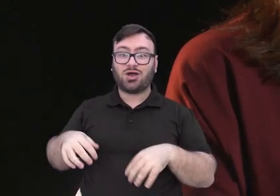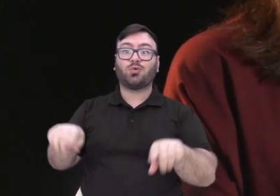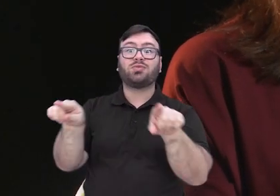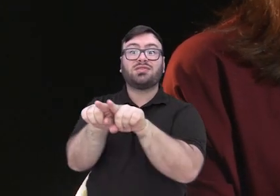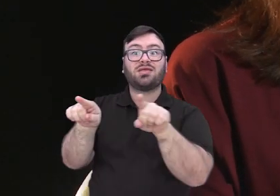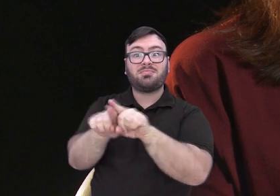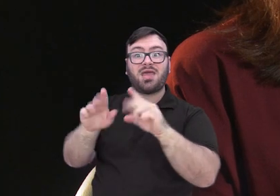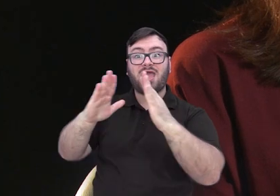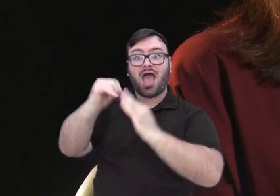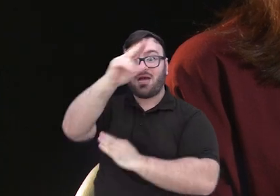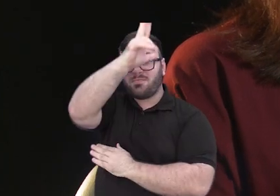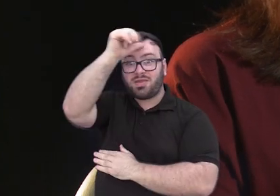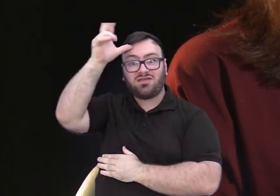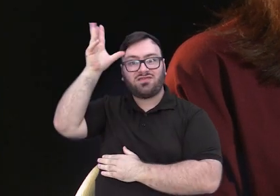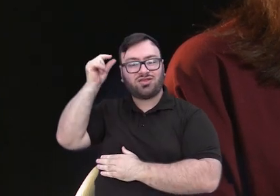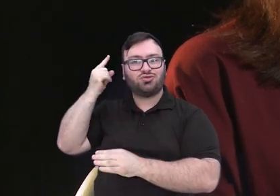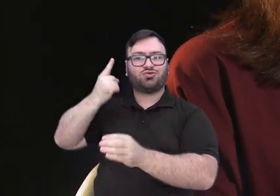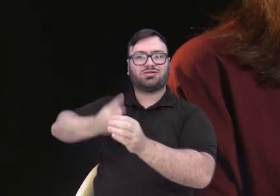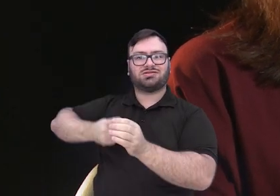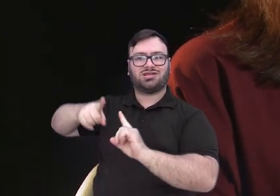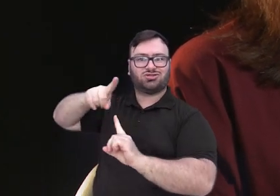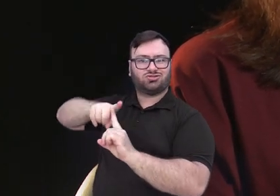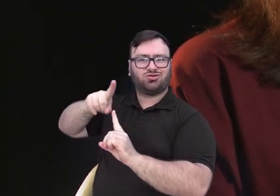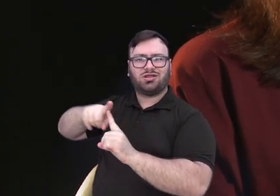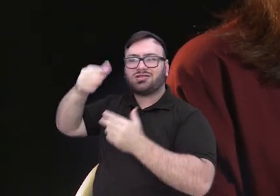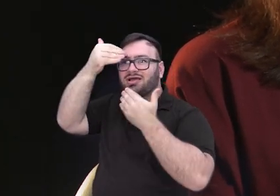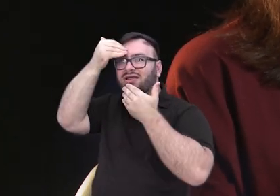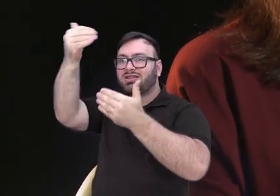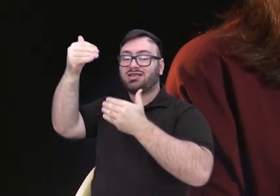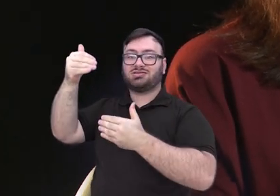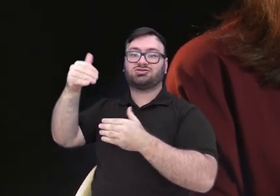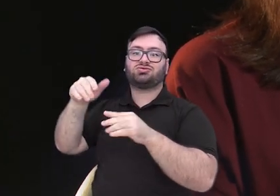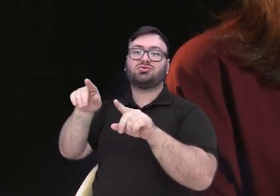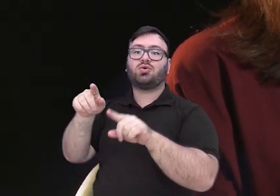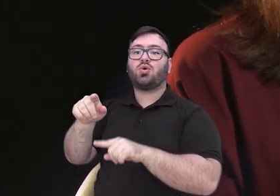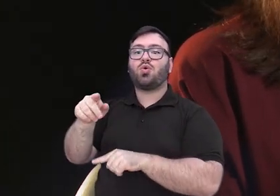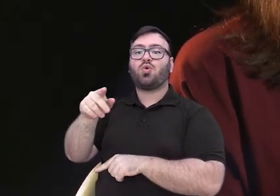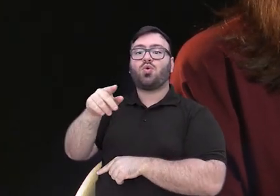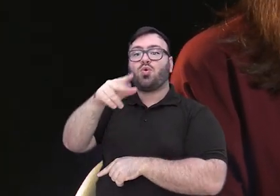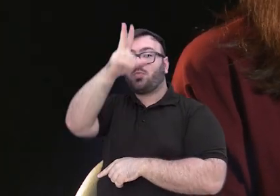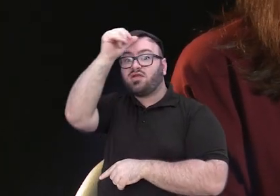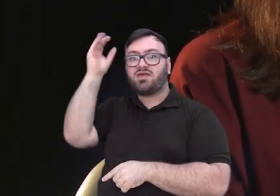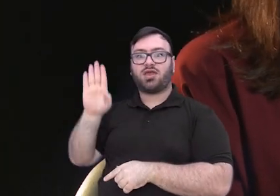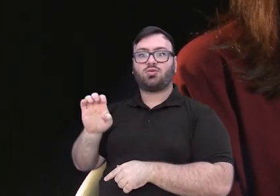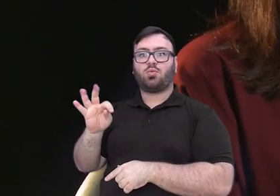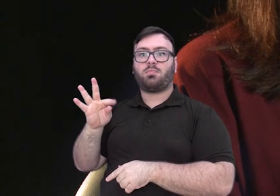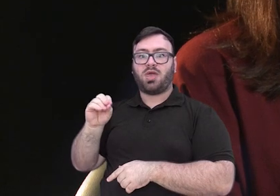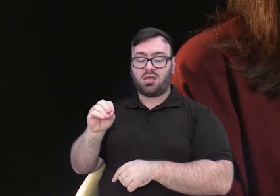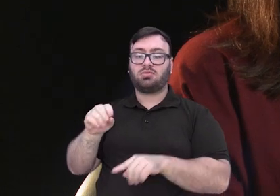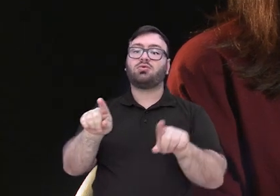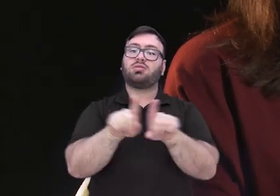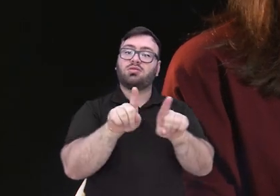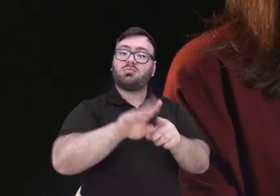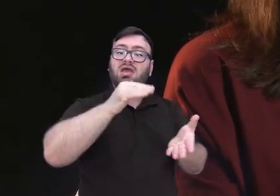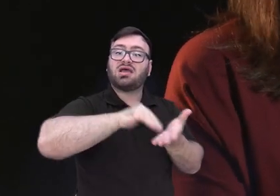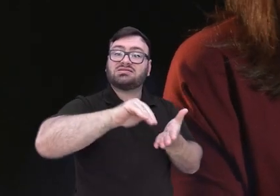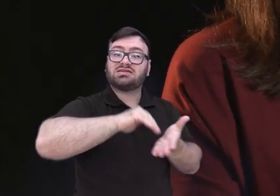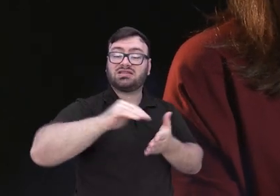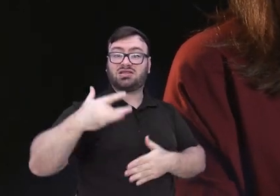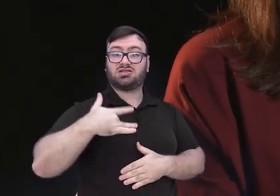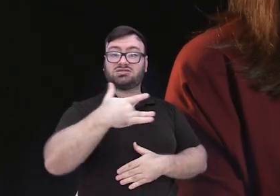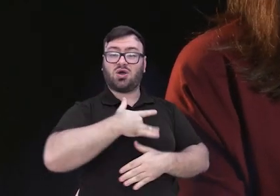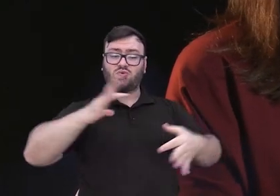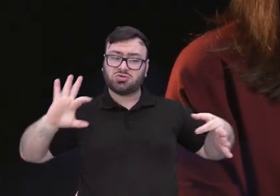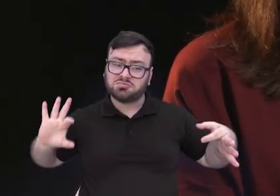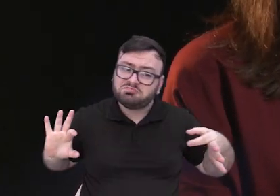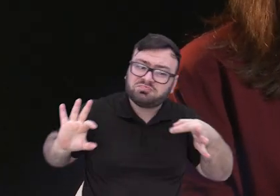Prefeitura Municipal de Toledo e quero fazer um agradecimento especial ao prefeito Beto Luniti e também a Secretaria Municipal de Saúde, nossa parceira